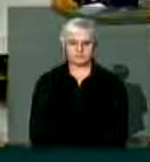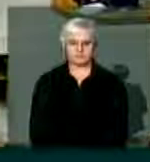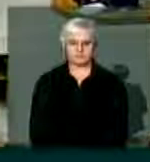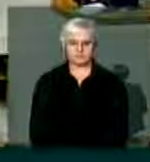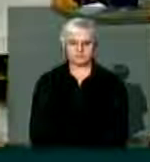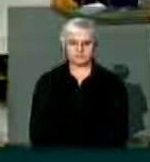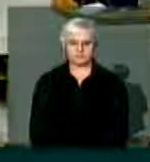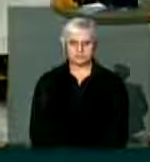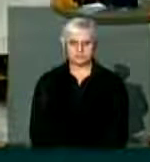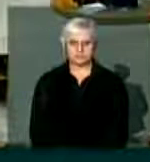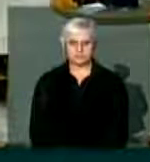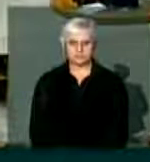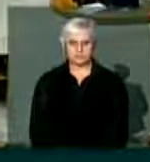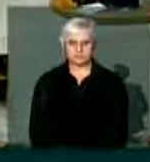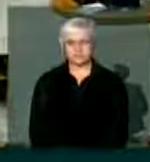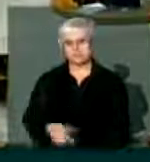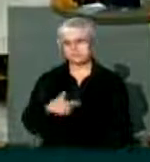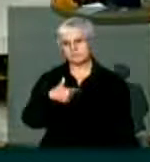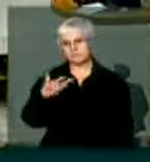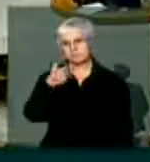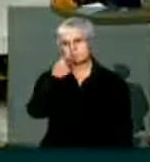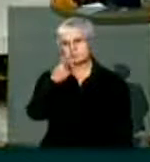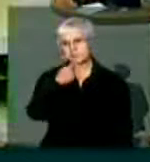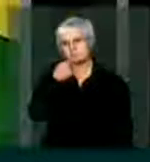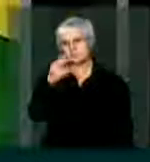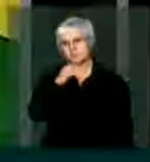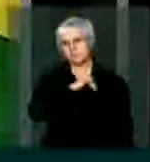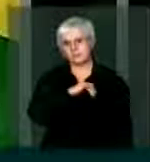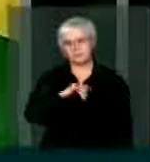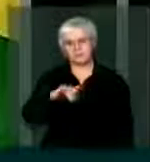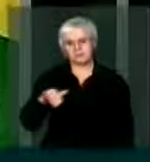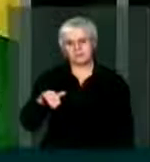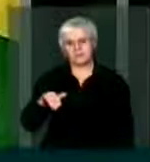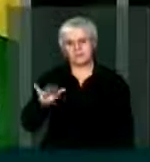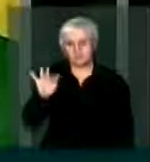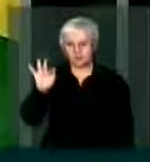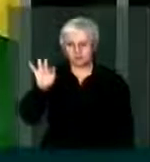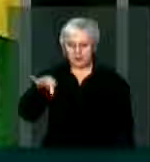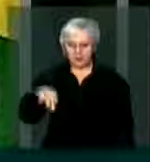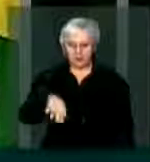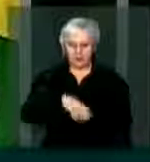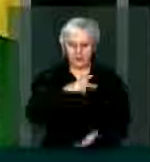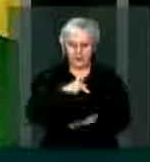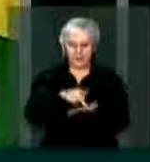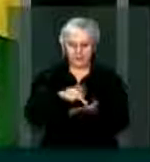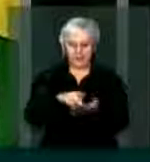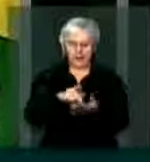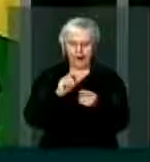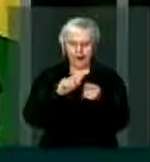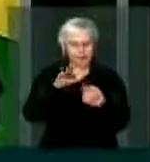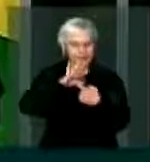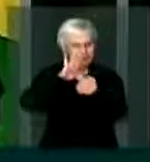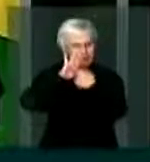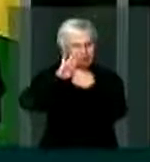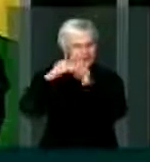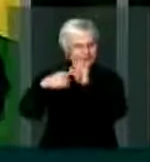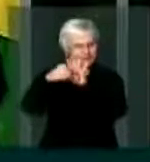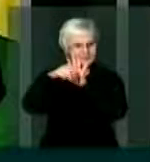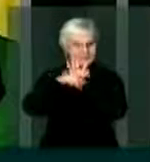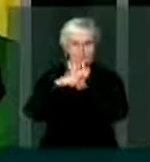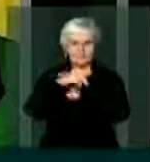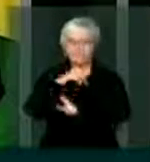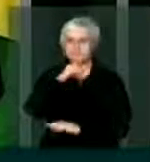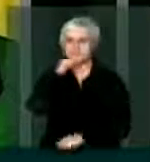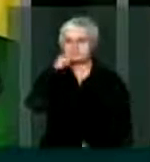Para concluir, senhor presidente, quero dizer que, na verdade, o que destacou o